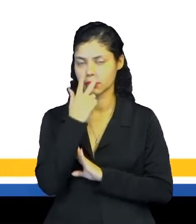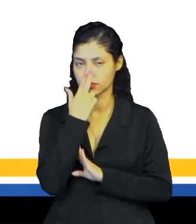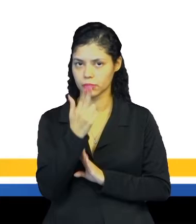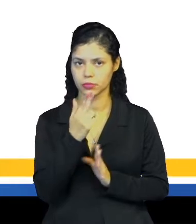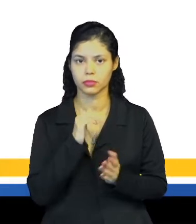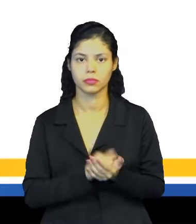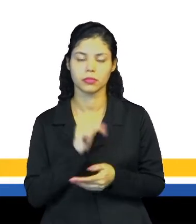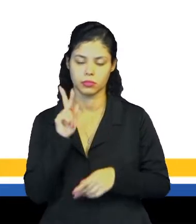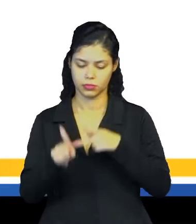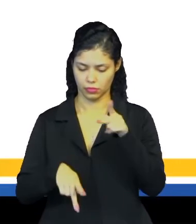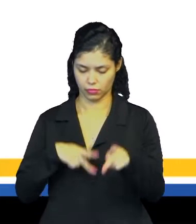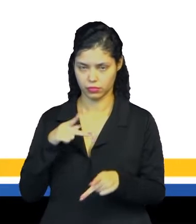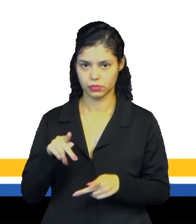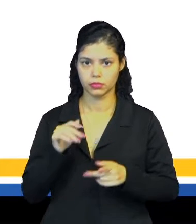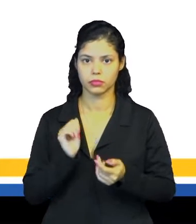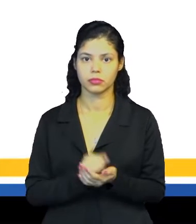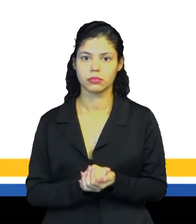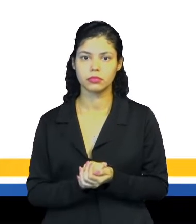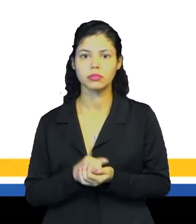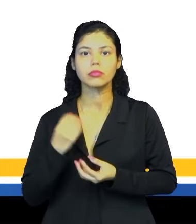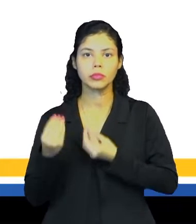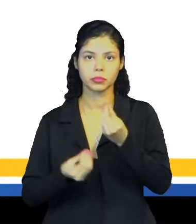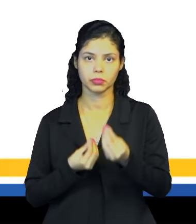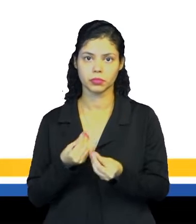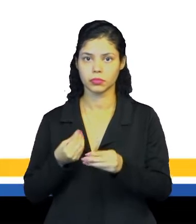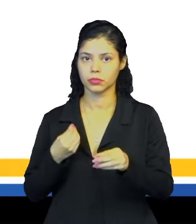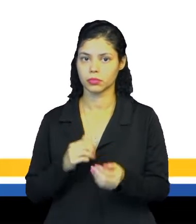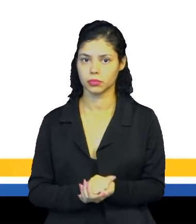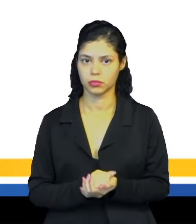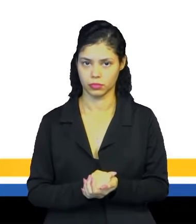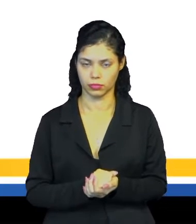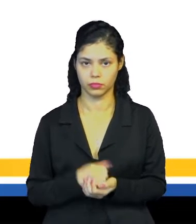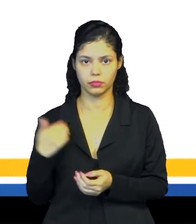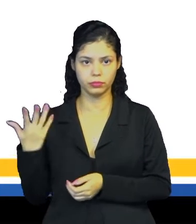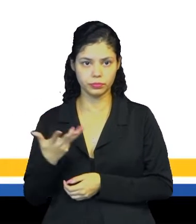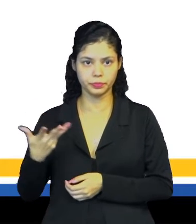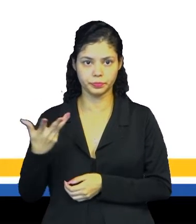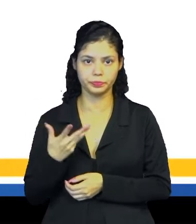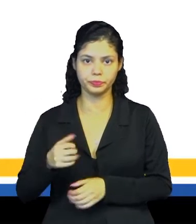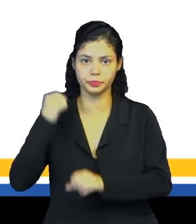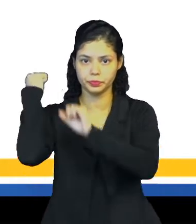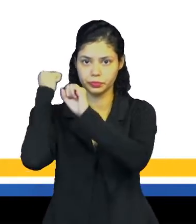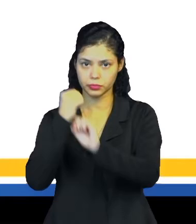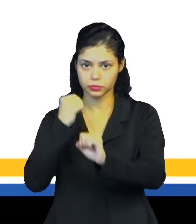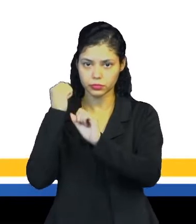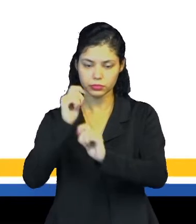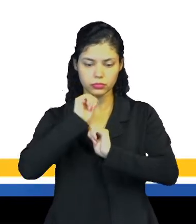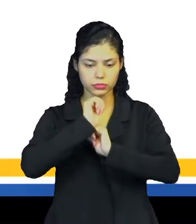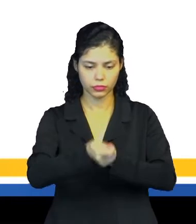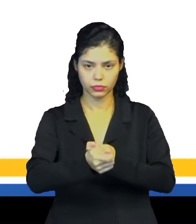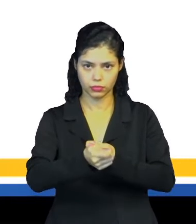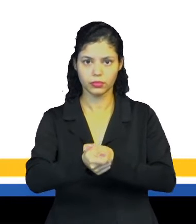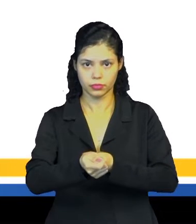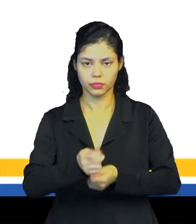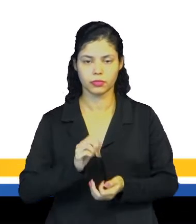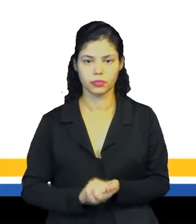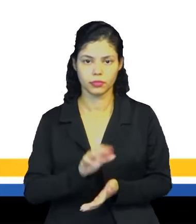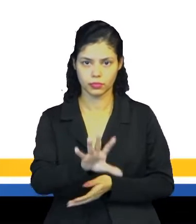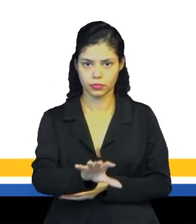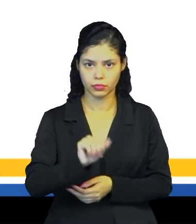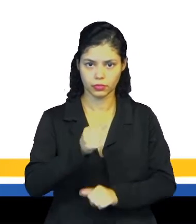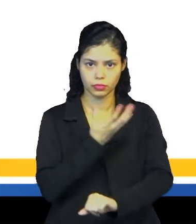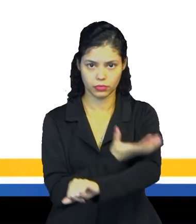entre os povos e o modo de vida deles era baseado na caça, na pesca e na coleta